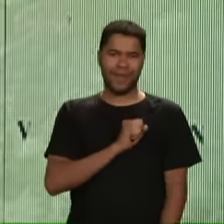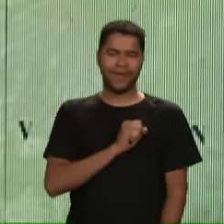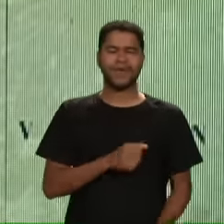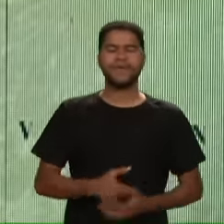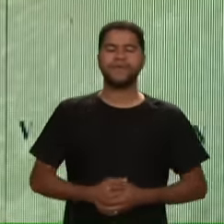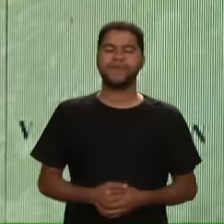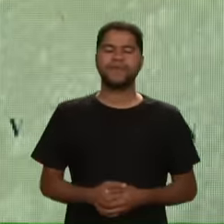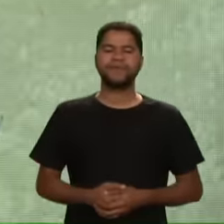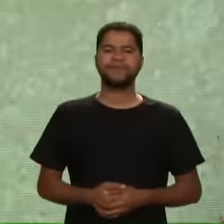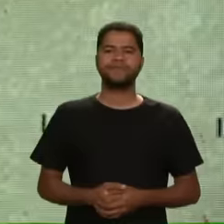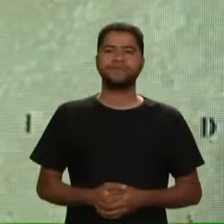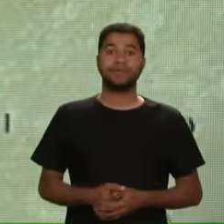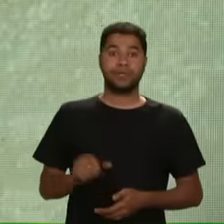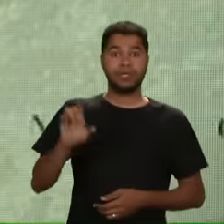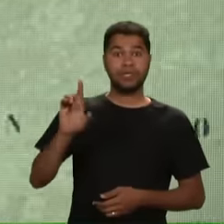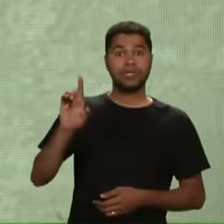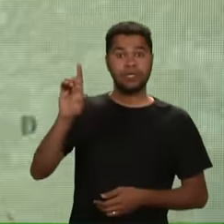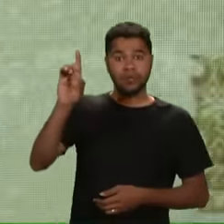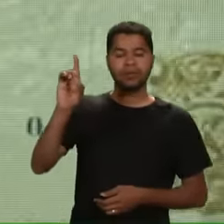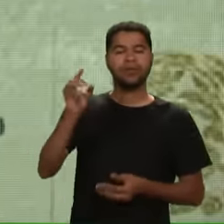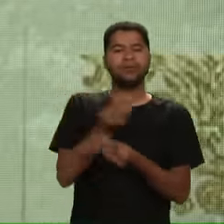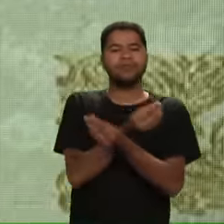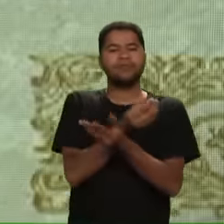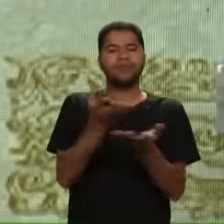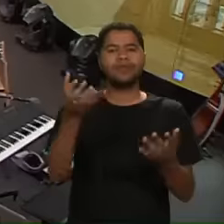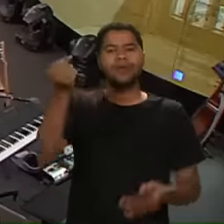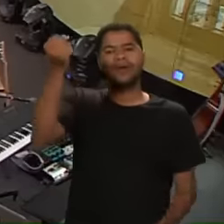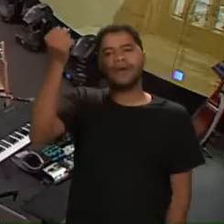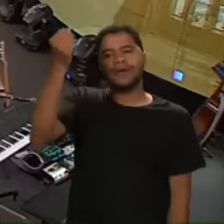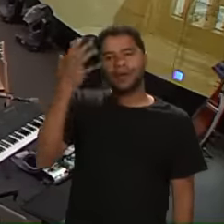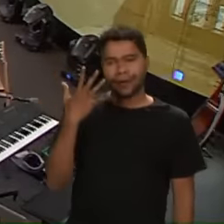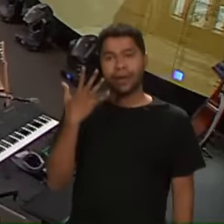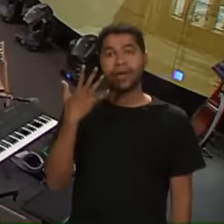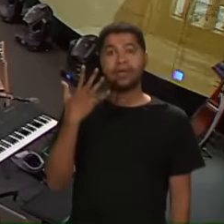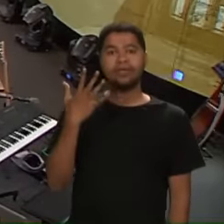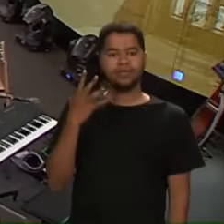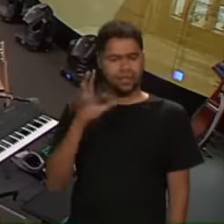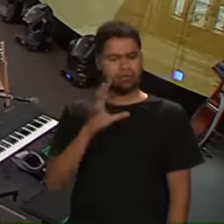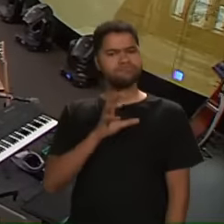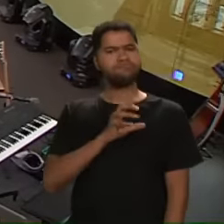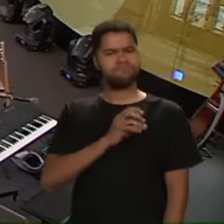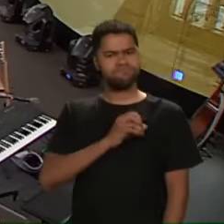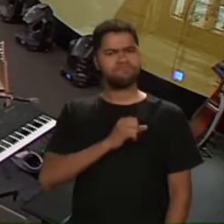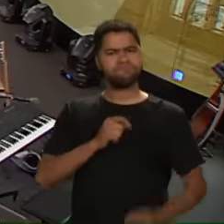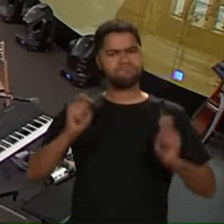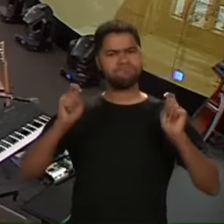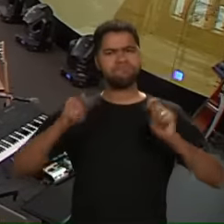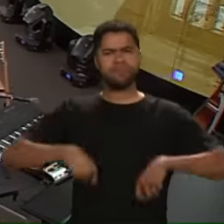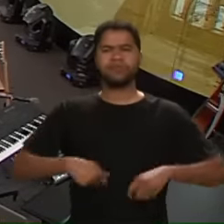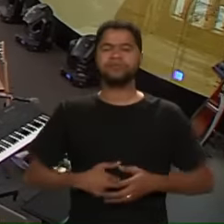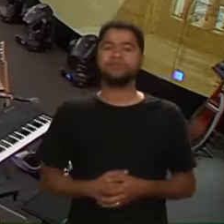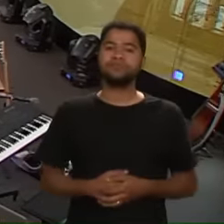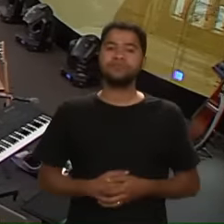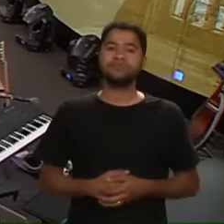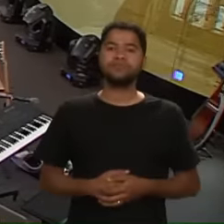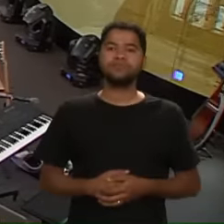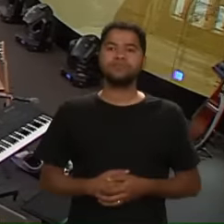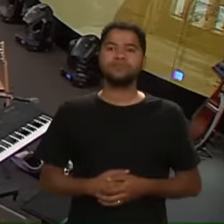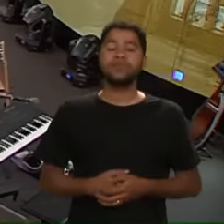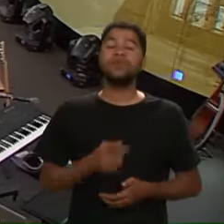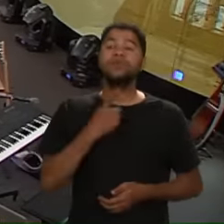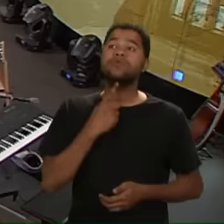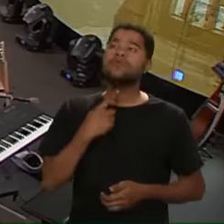E Deus nos deu a graça de podermos amar E o desejo do coração